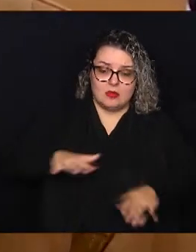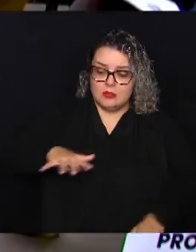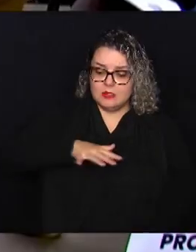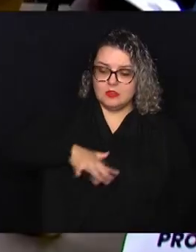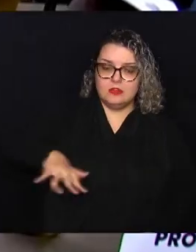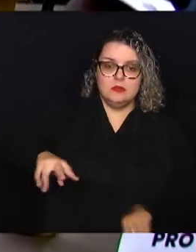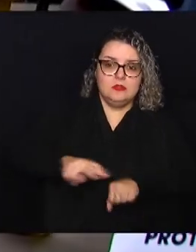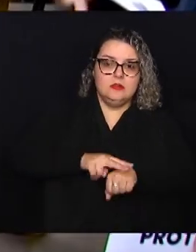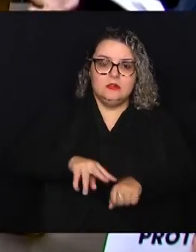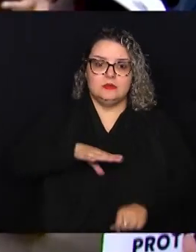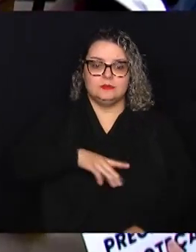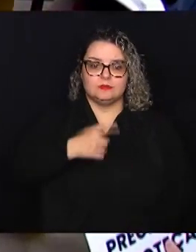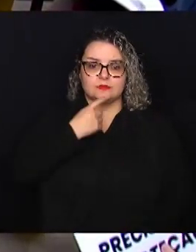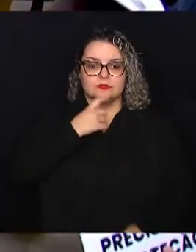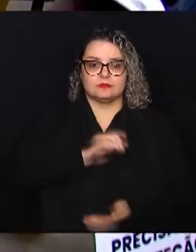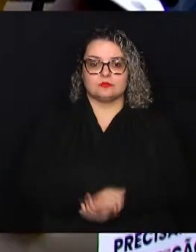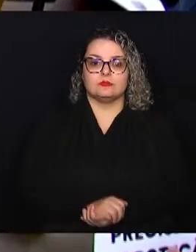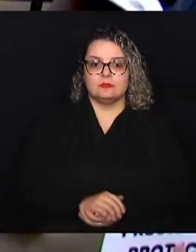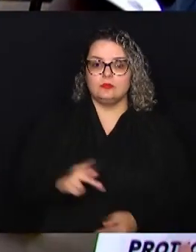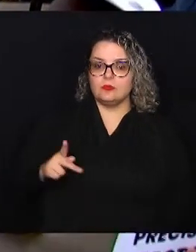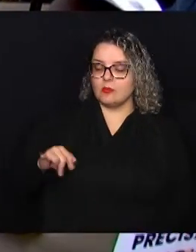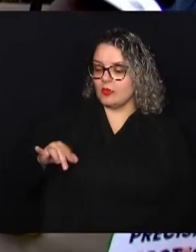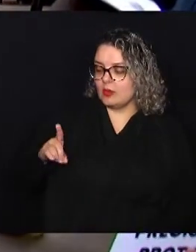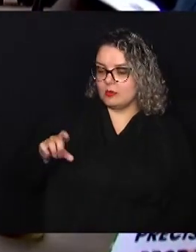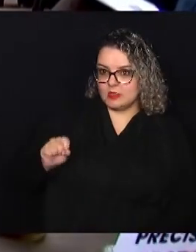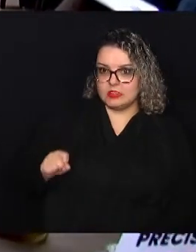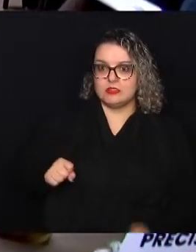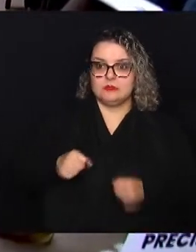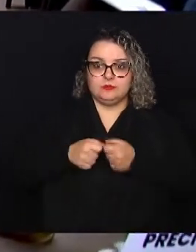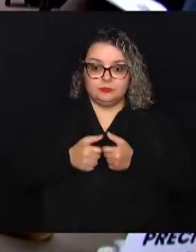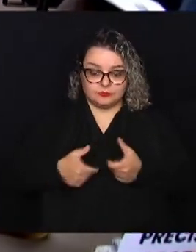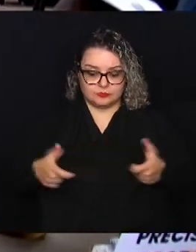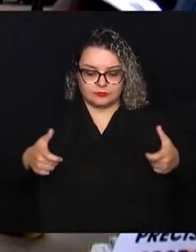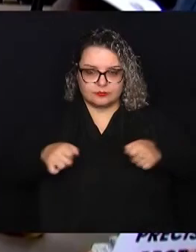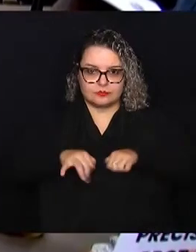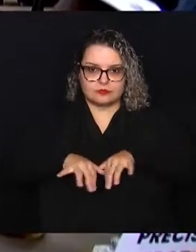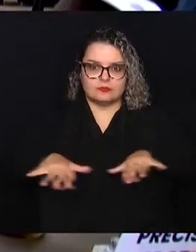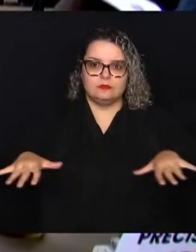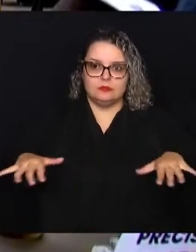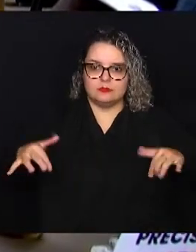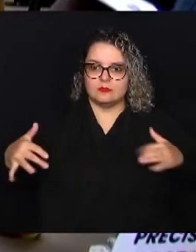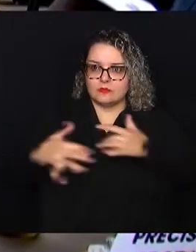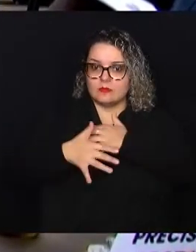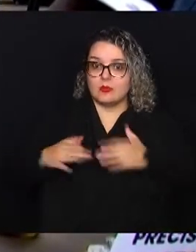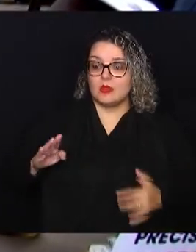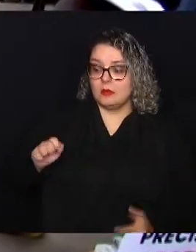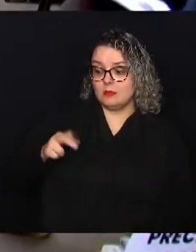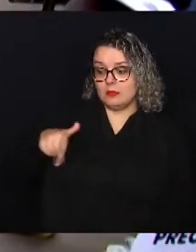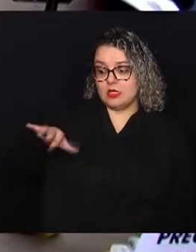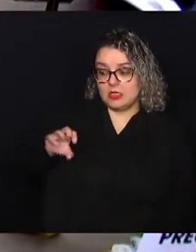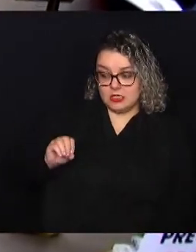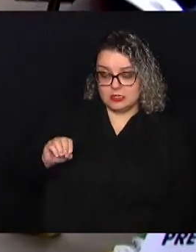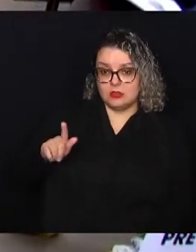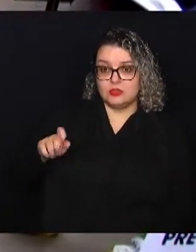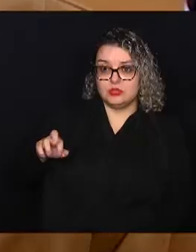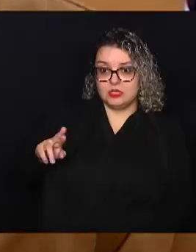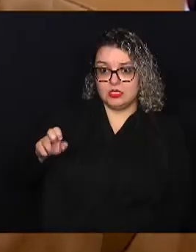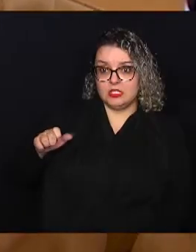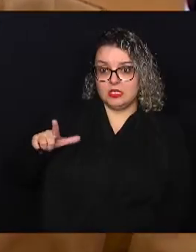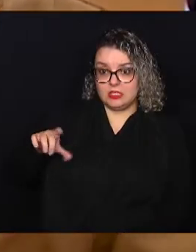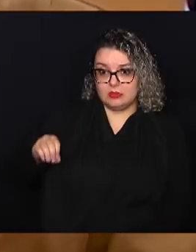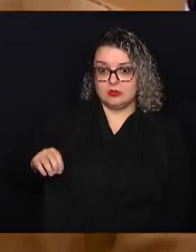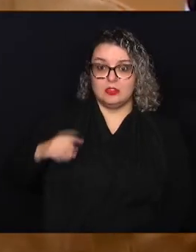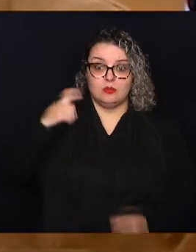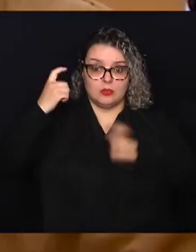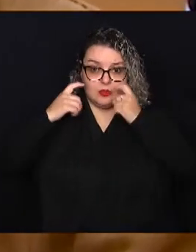de Campinas. A questão do PIDES, que é um projeto de ampliação urbana em Barão Geraldo, tem preocupados integrantes dessa comissão.